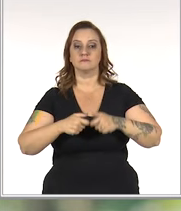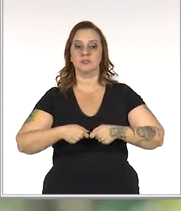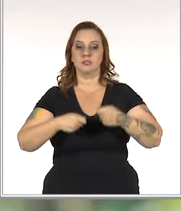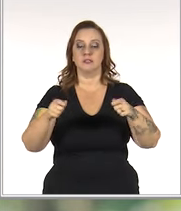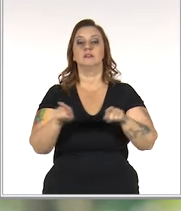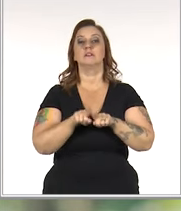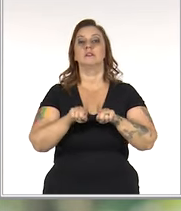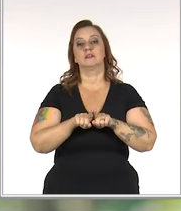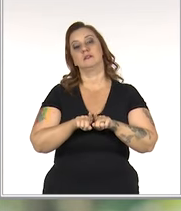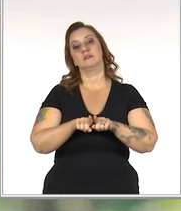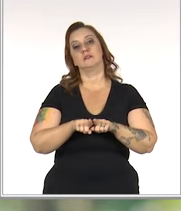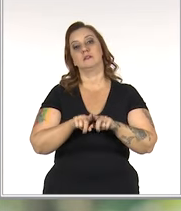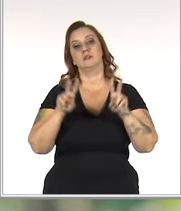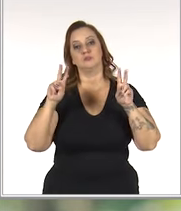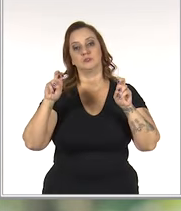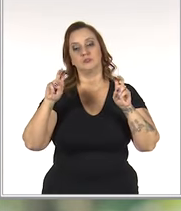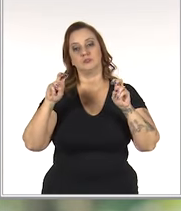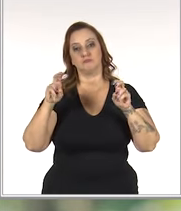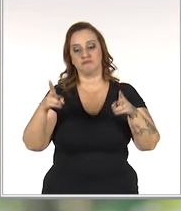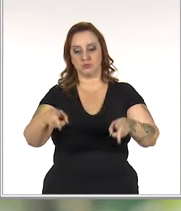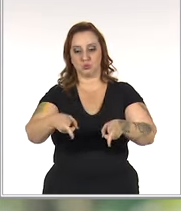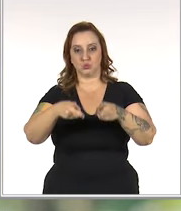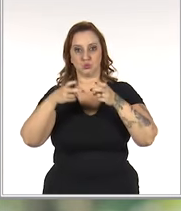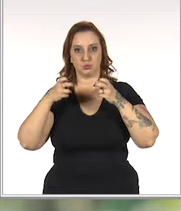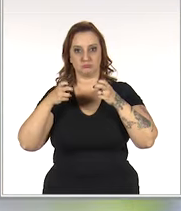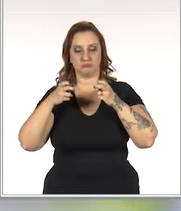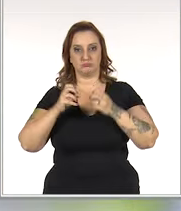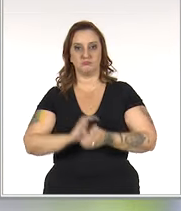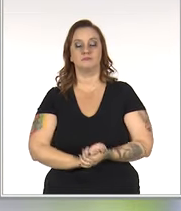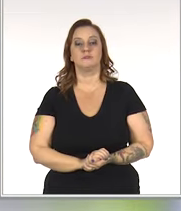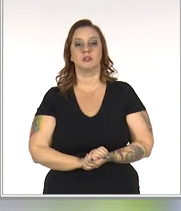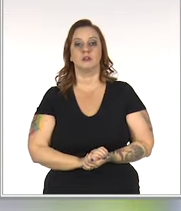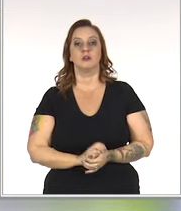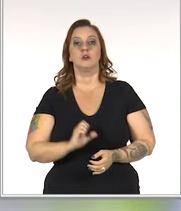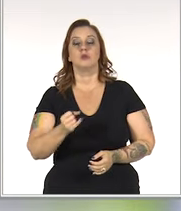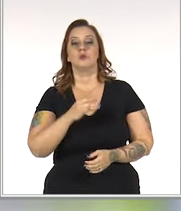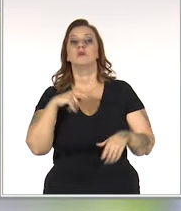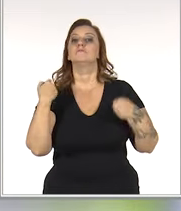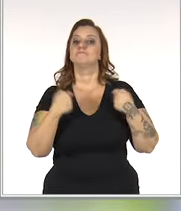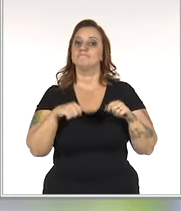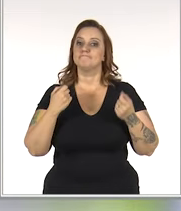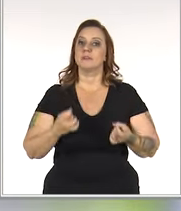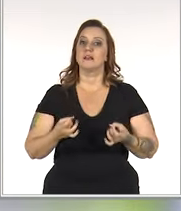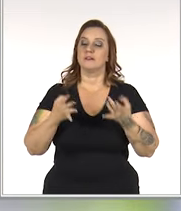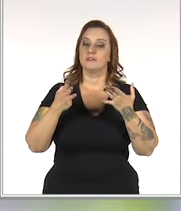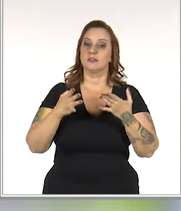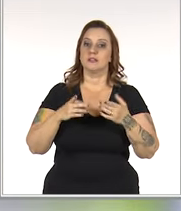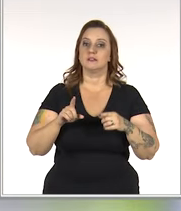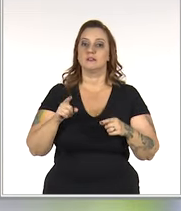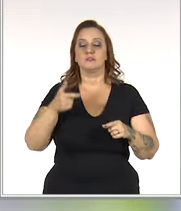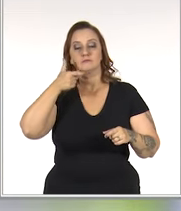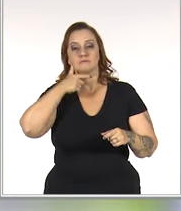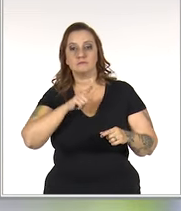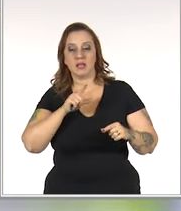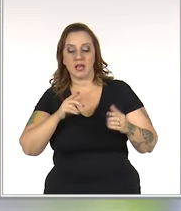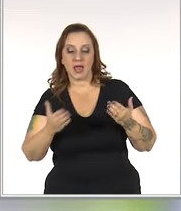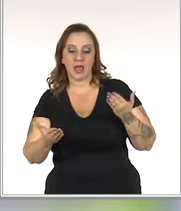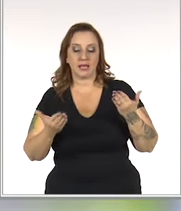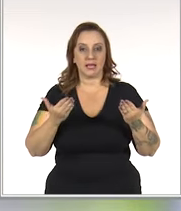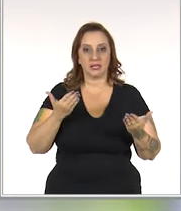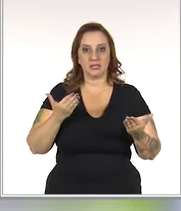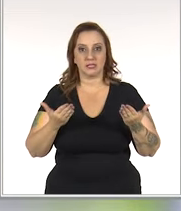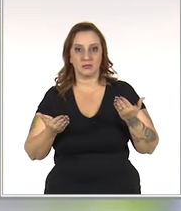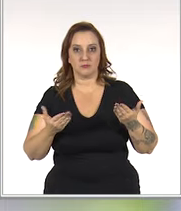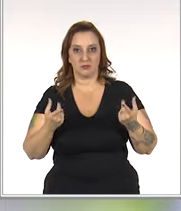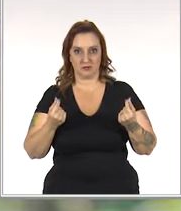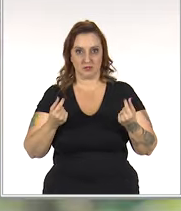custos e das despesas em relação ao faturamento, o volume necessário de vendas para atingir o equilíbrio